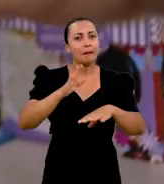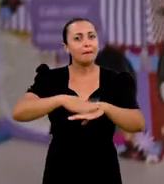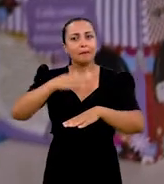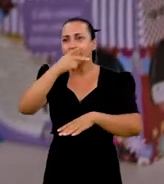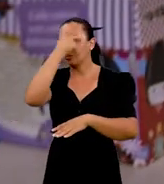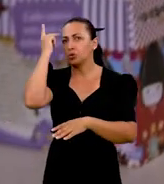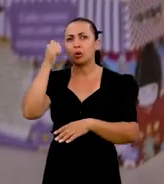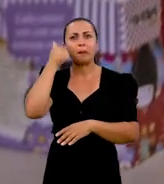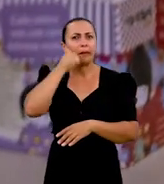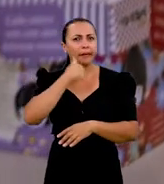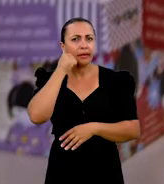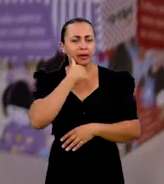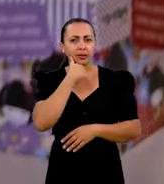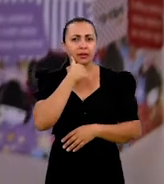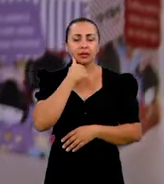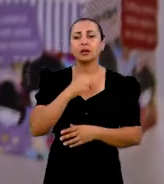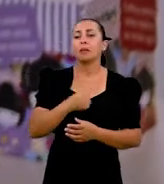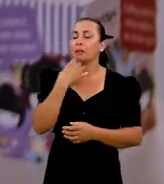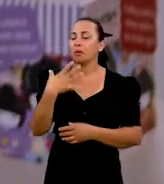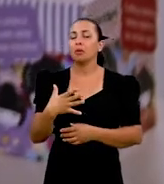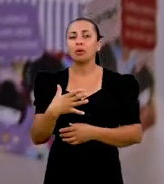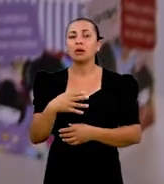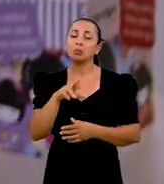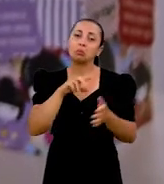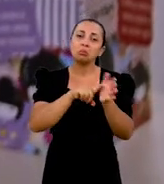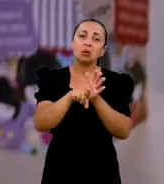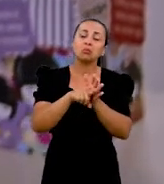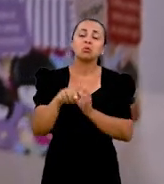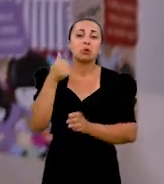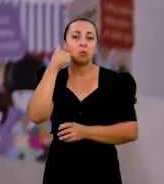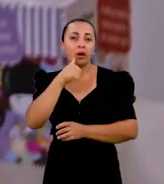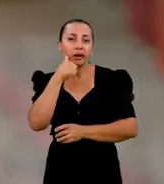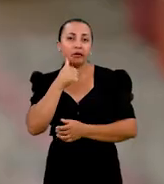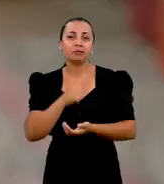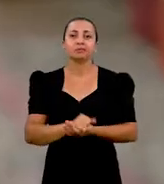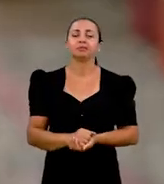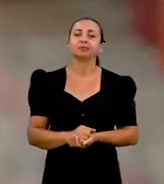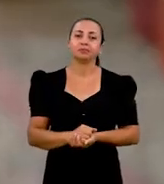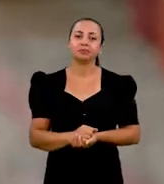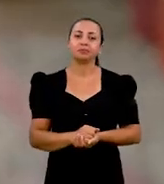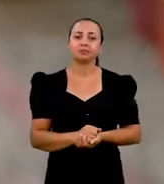na feira são mulheres. Então, a boa parte das pessoas entrevistadas foram mulheres.